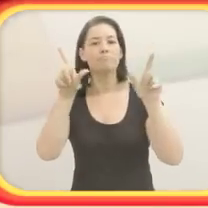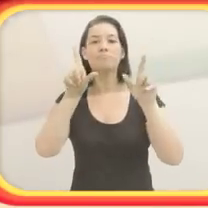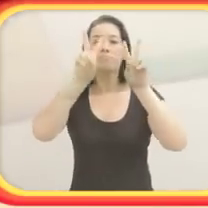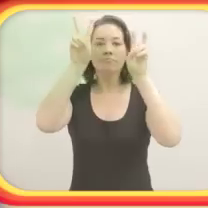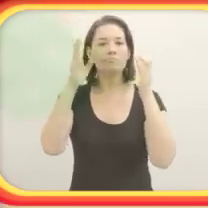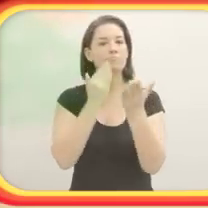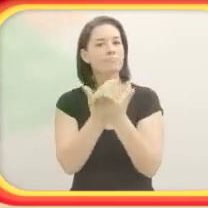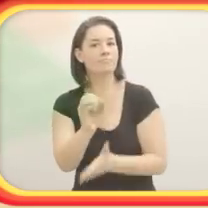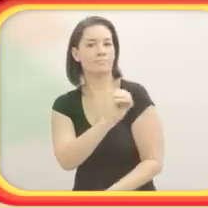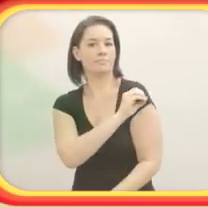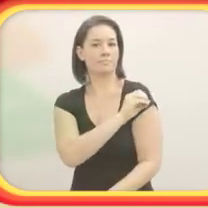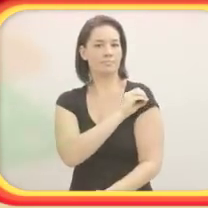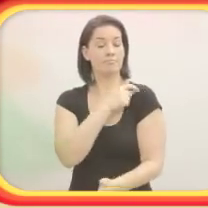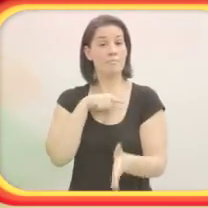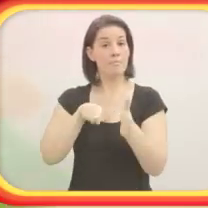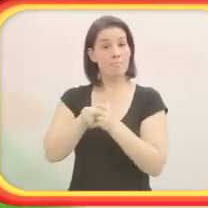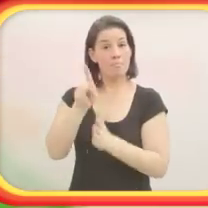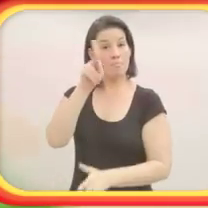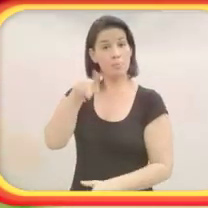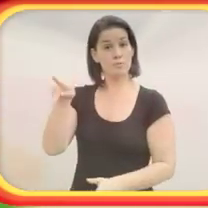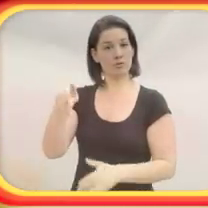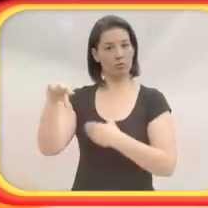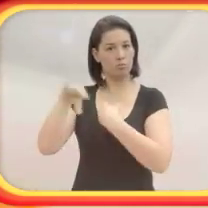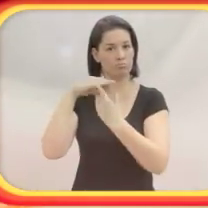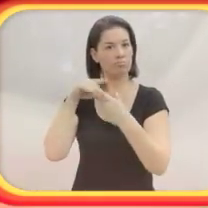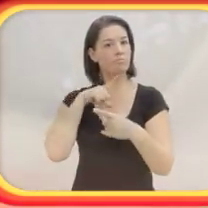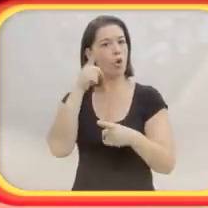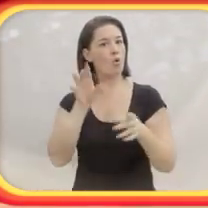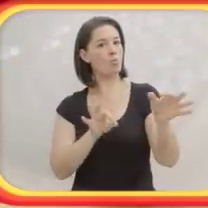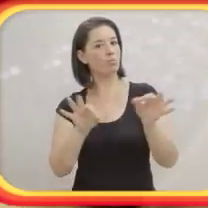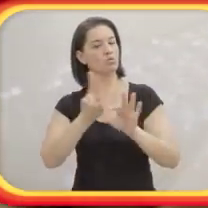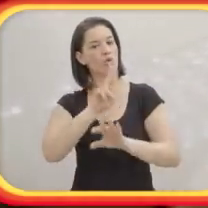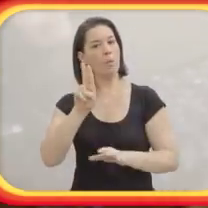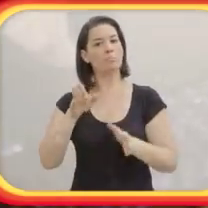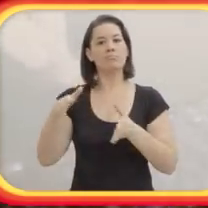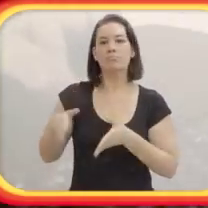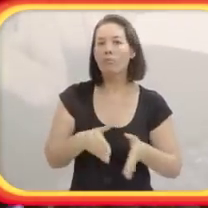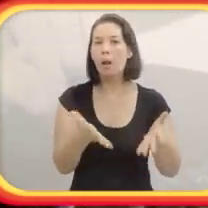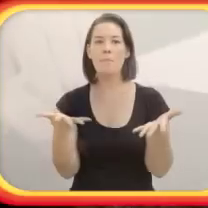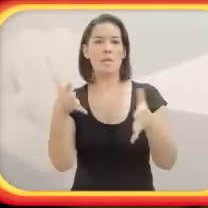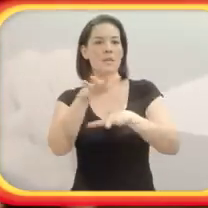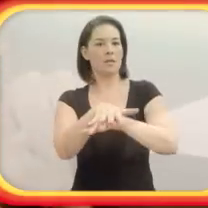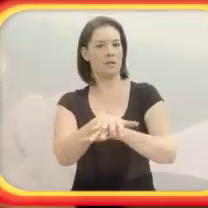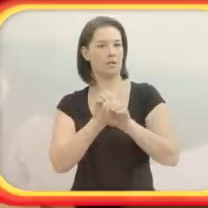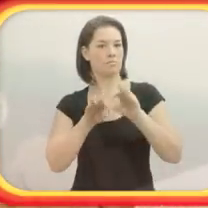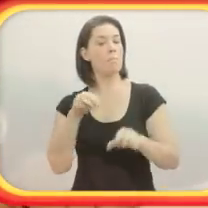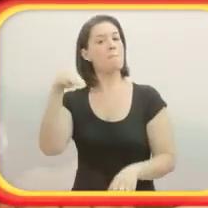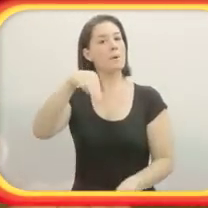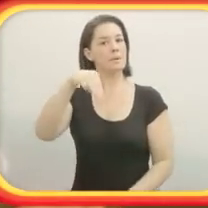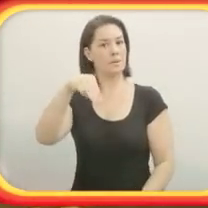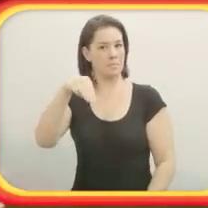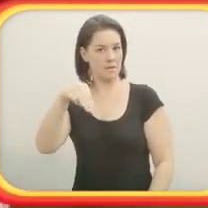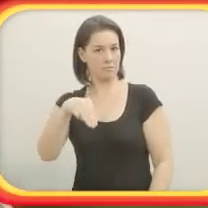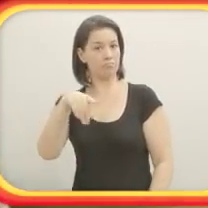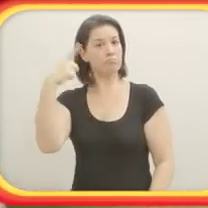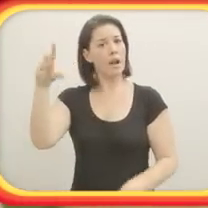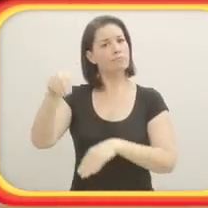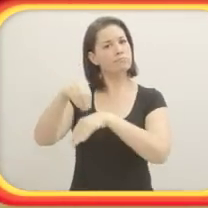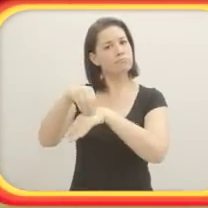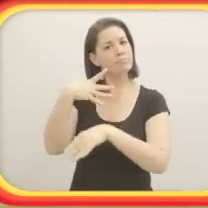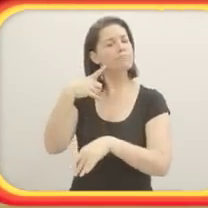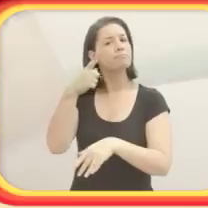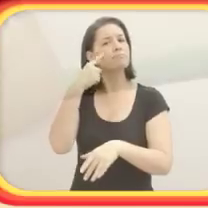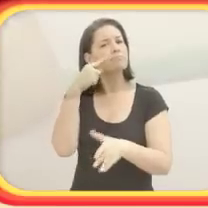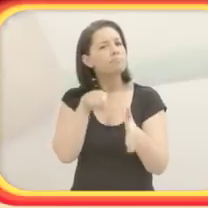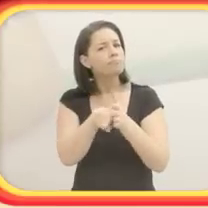anos iniciais. A minha orientadora, ela tem um projeto chamado Rumo à Educação Matemática Inclusiva. E aí ela